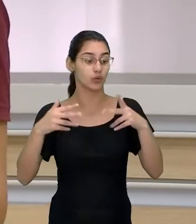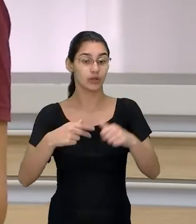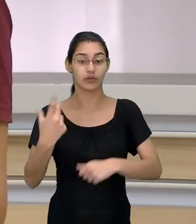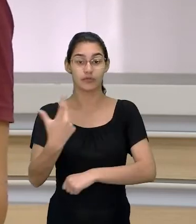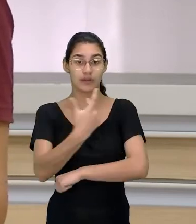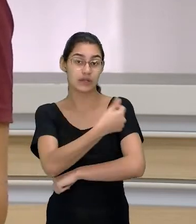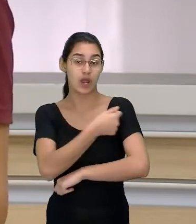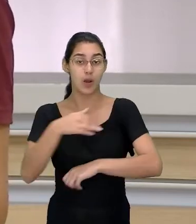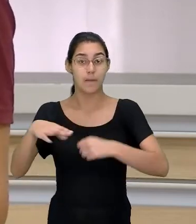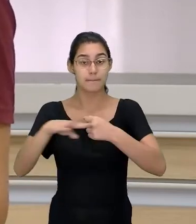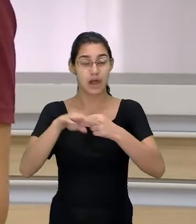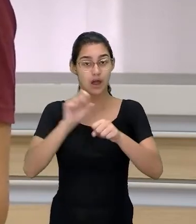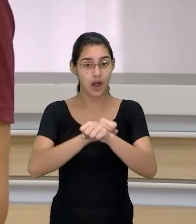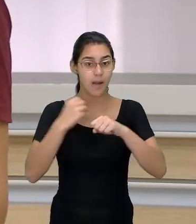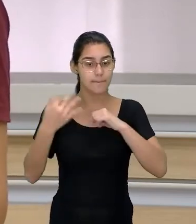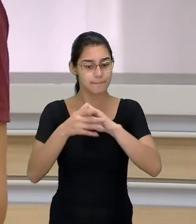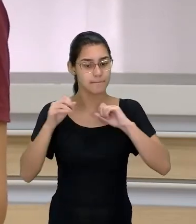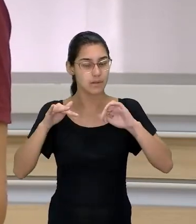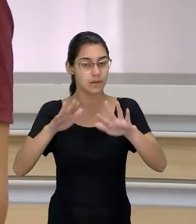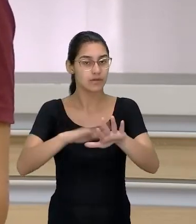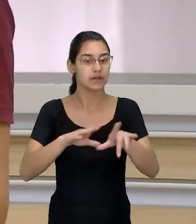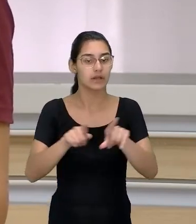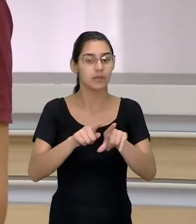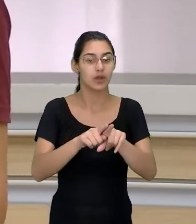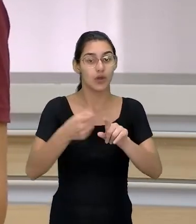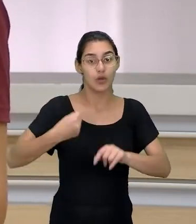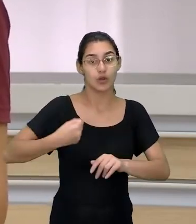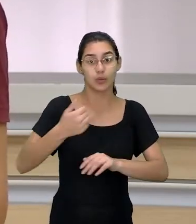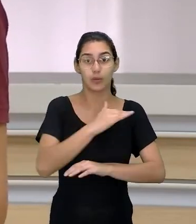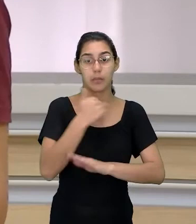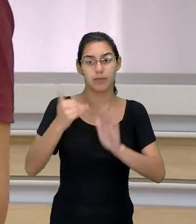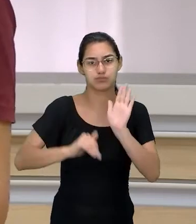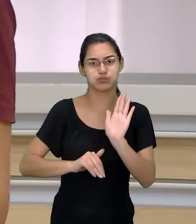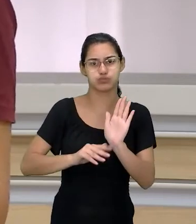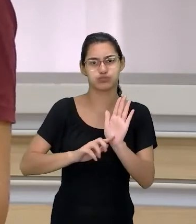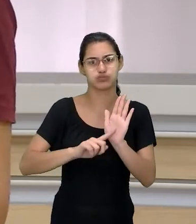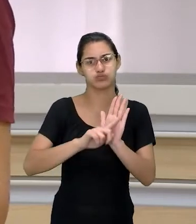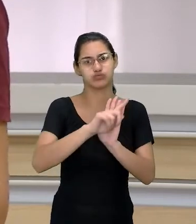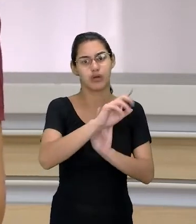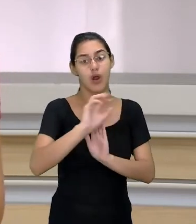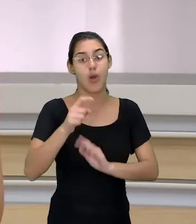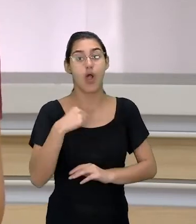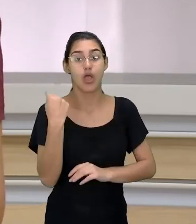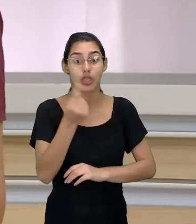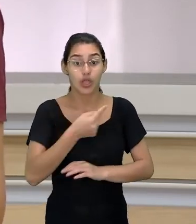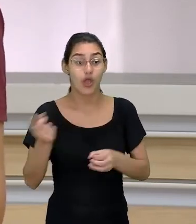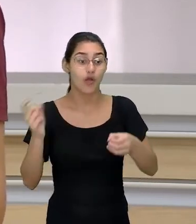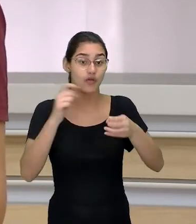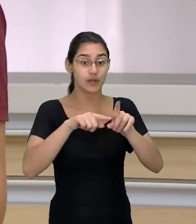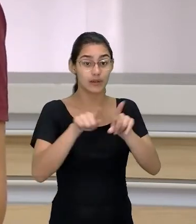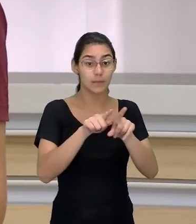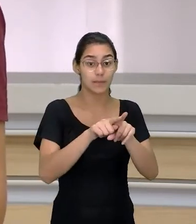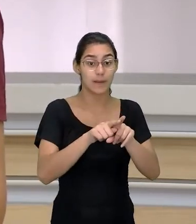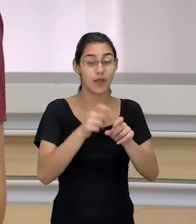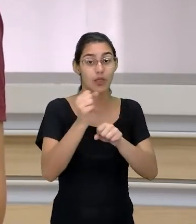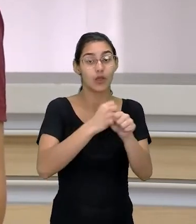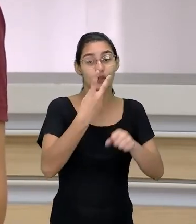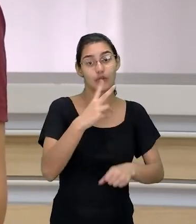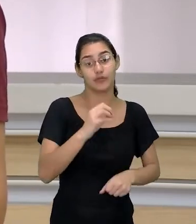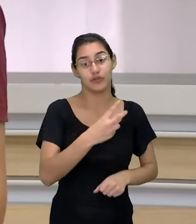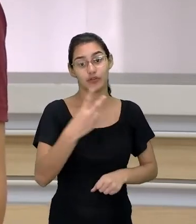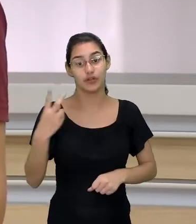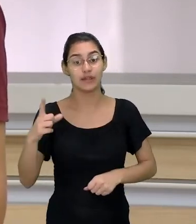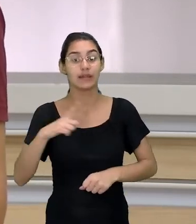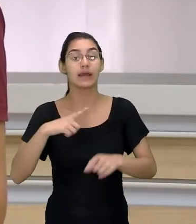vacinarem no meio de uma pandemia e isso fazer com que o número de mortes dispare. Onde a gente volte em pleno 2022